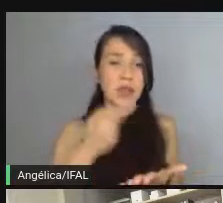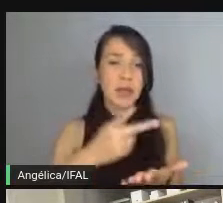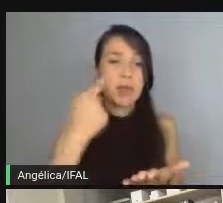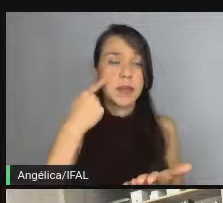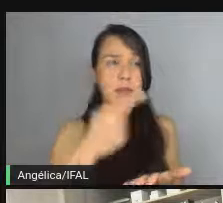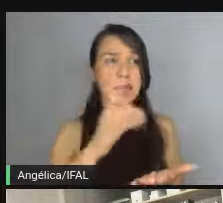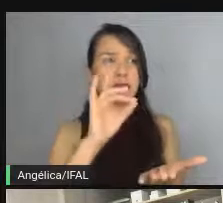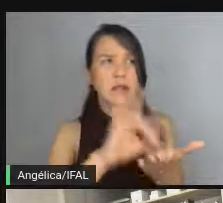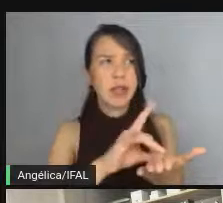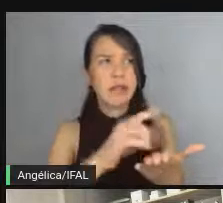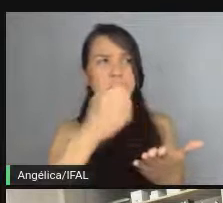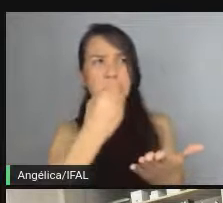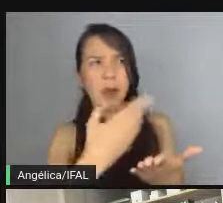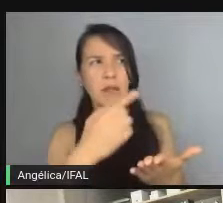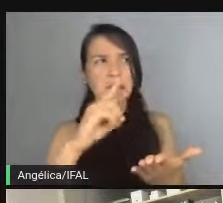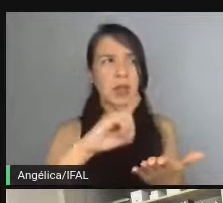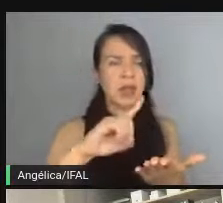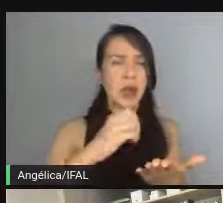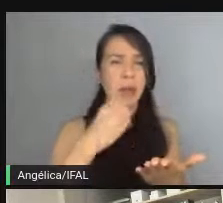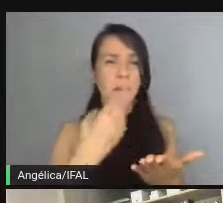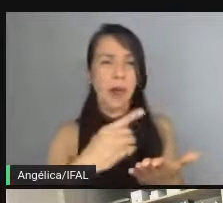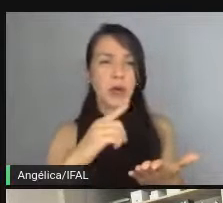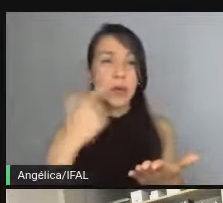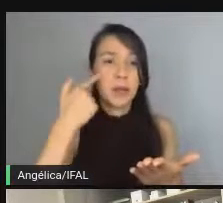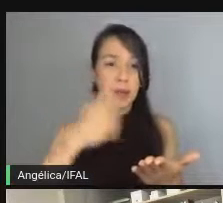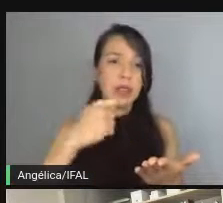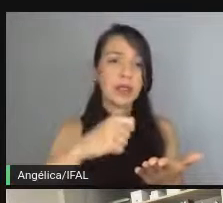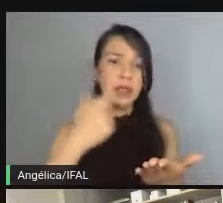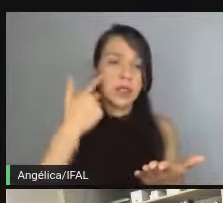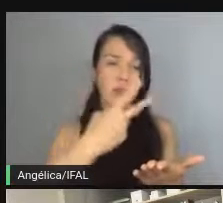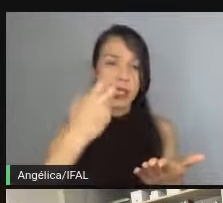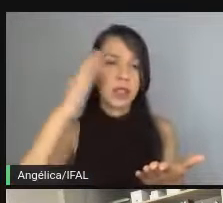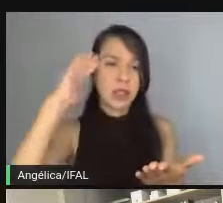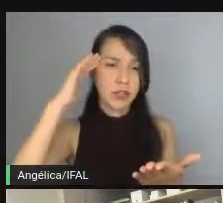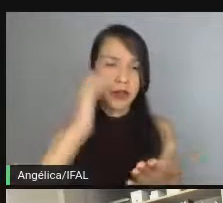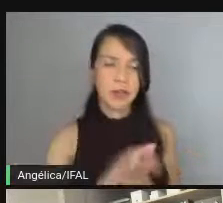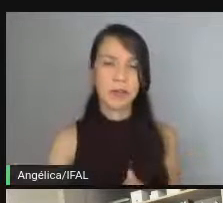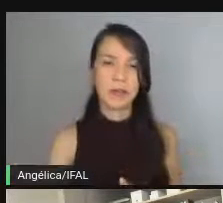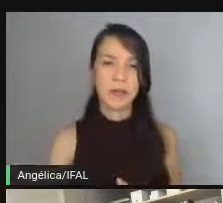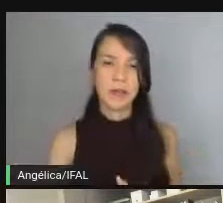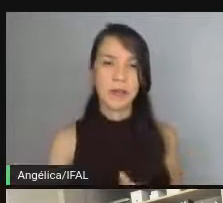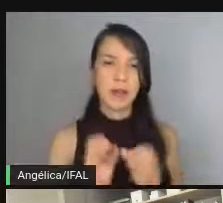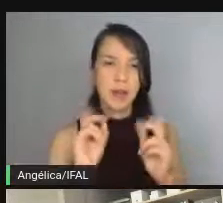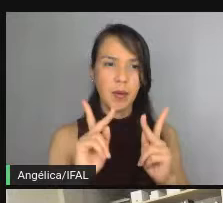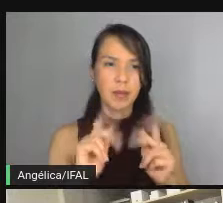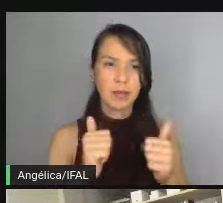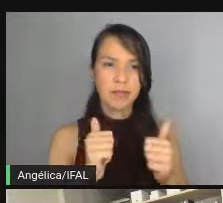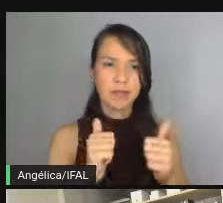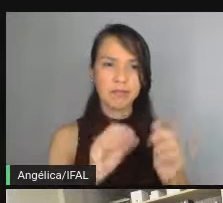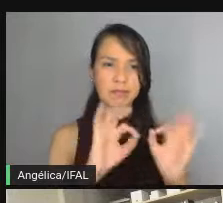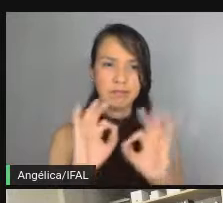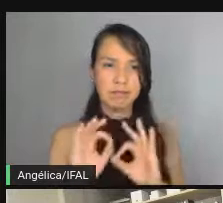validar, sempre precisa interpretar o que está sendo passado para você. Tranquilo até agora?